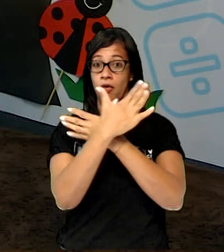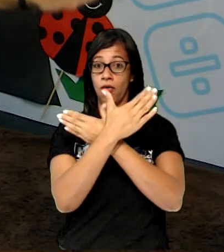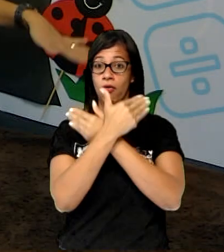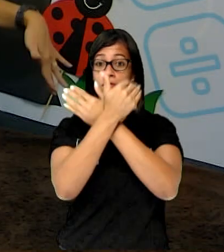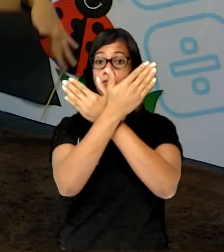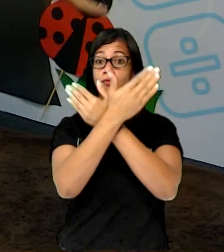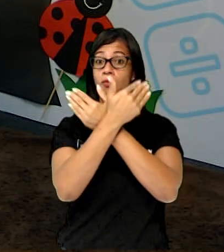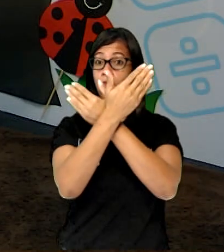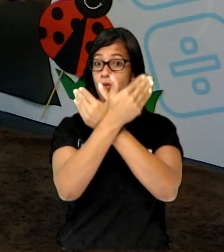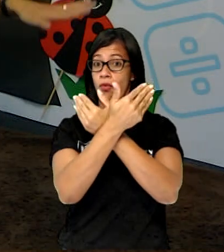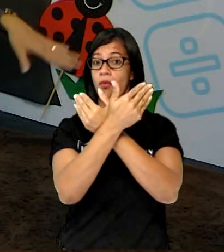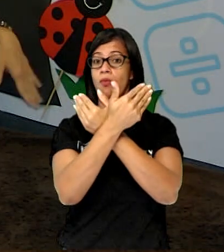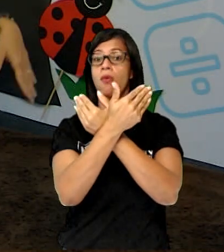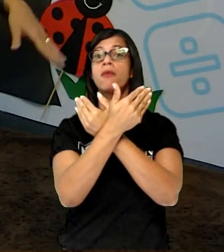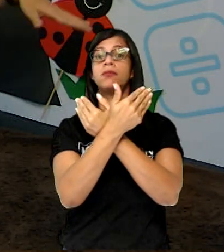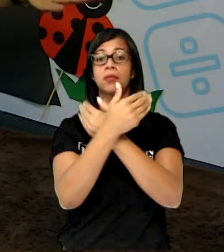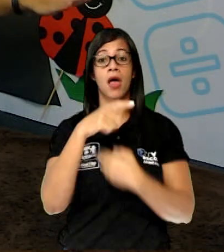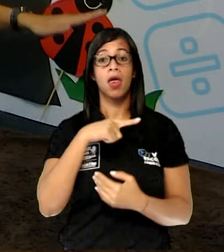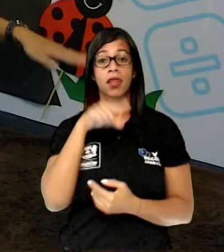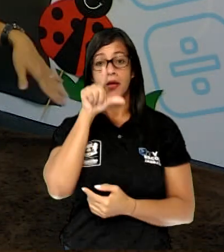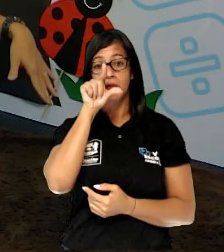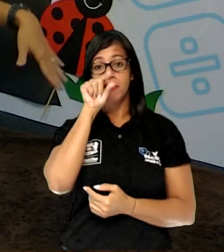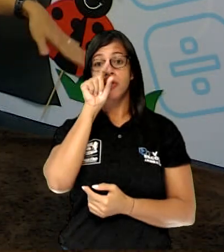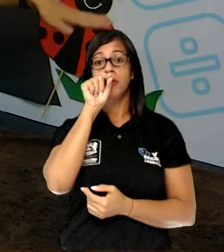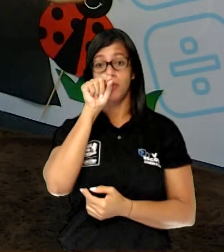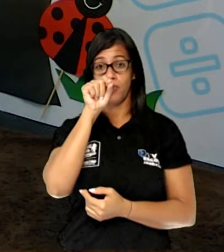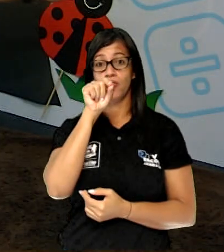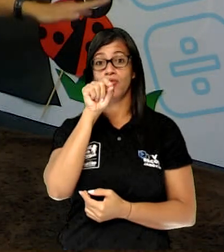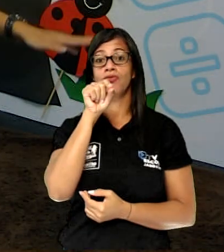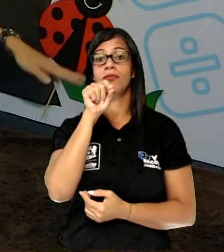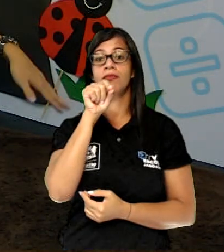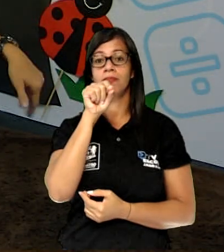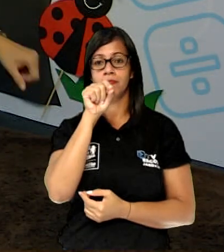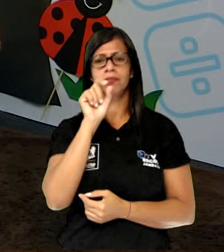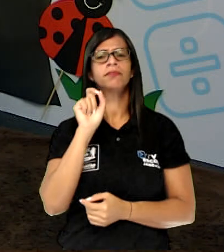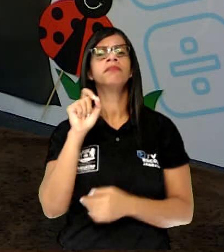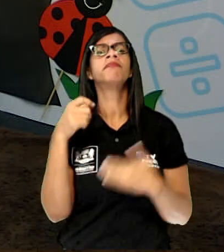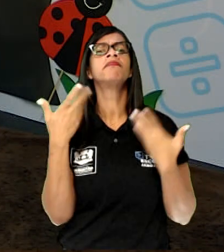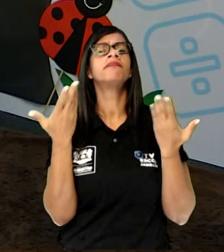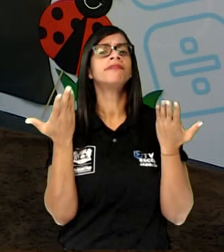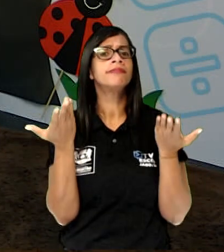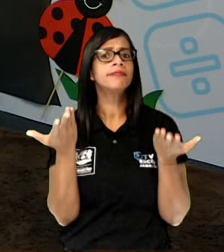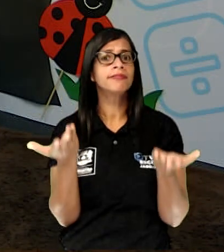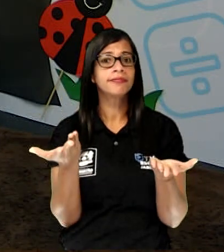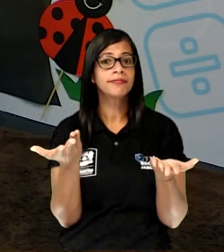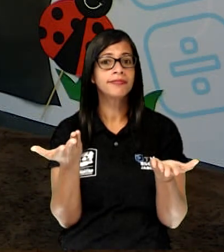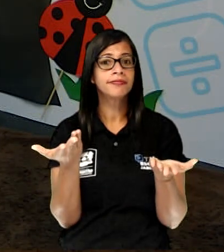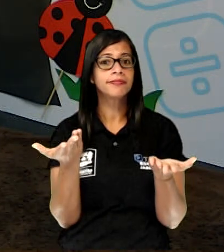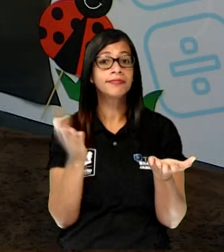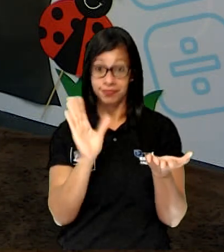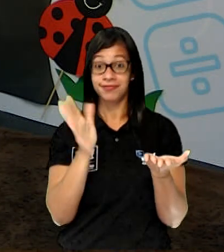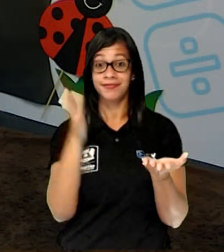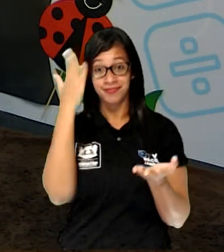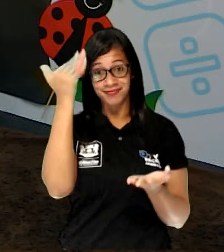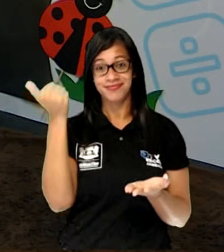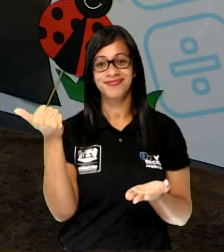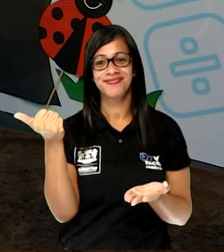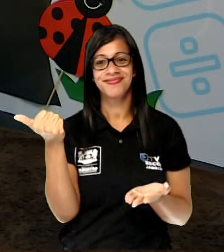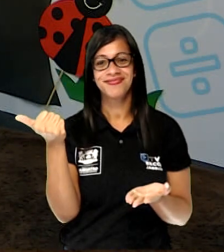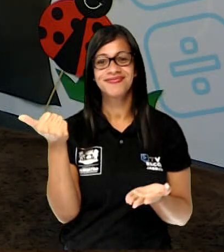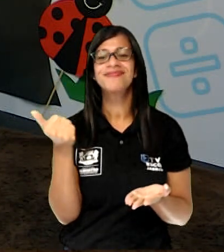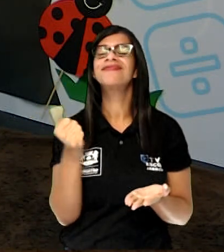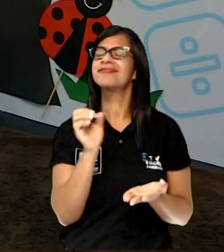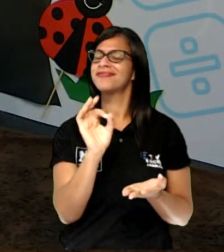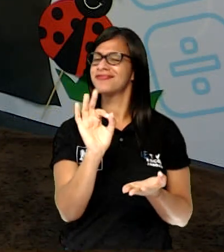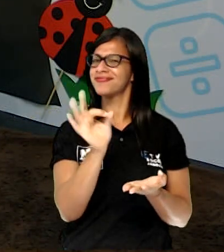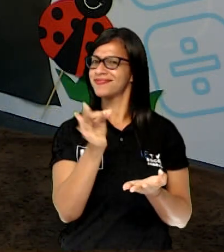asas e faz assim, ó. Uh, uh, uh. Já adivinharam? Muito